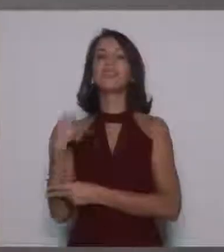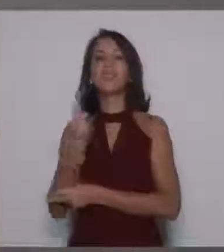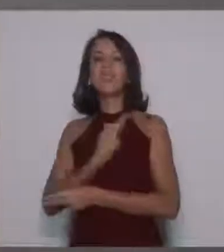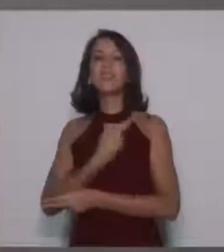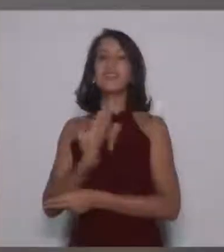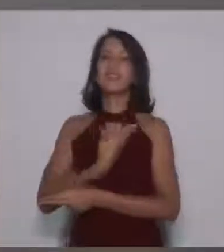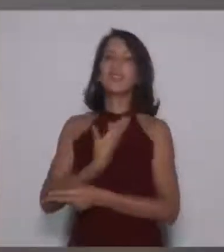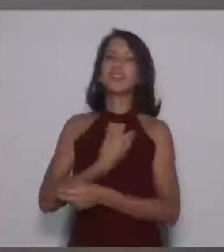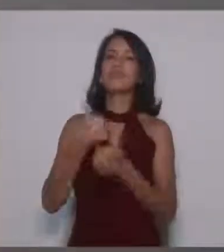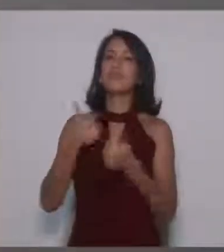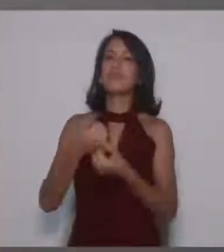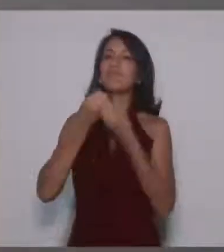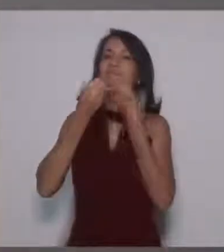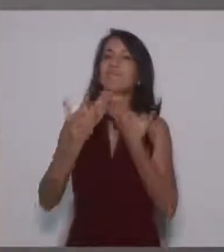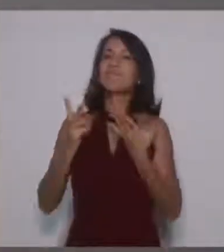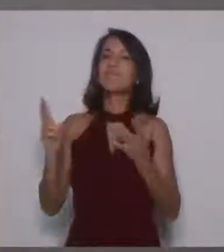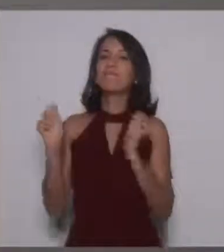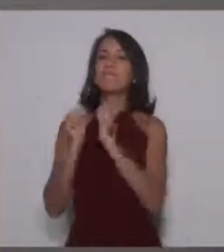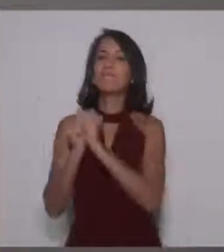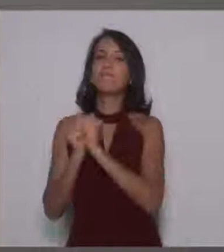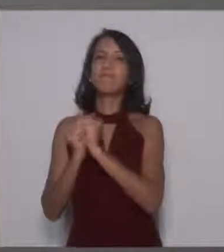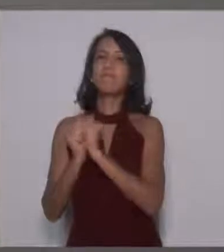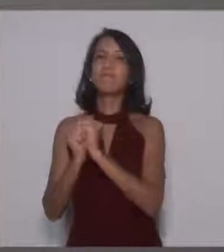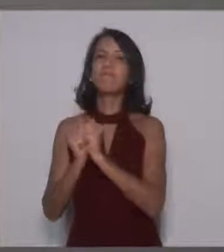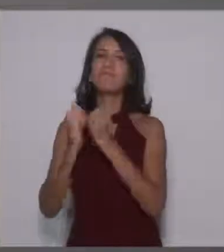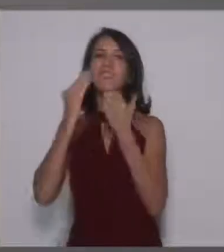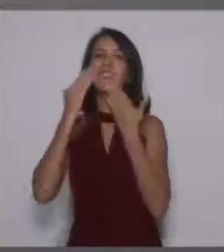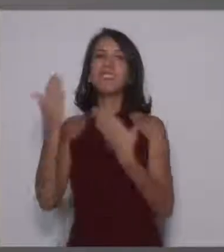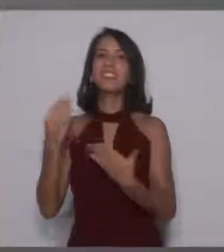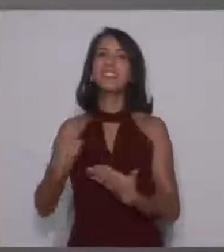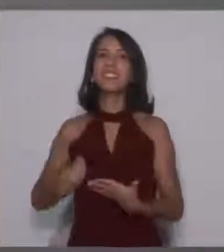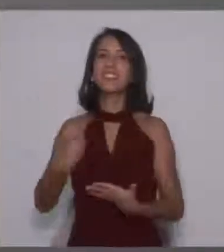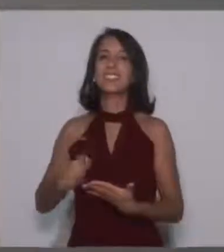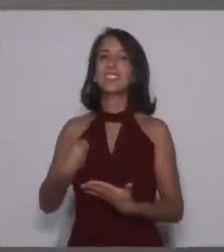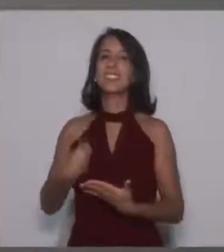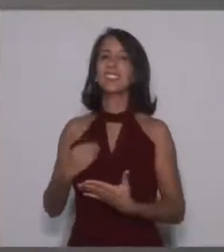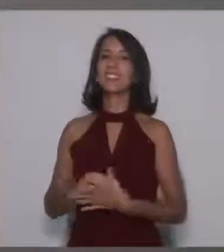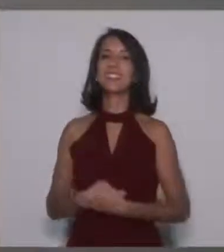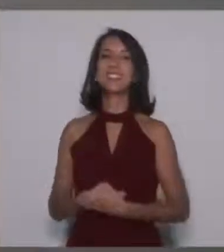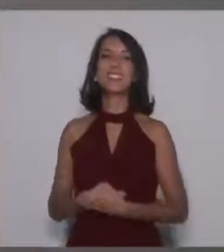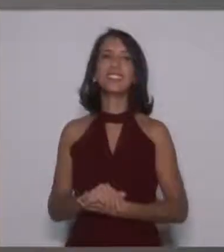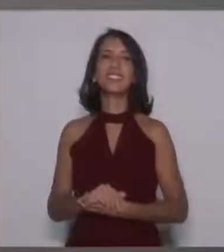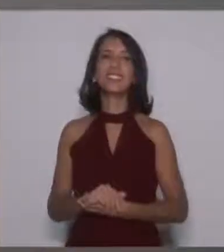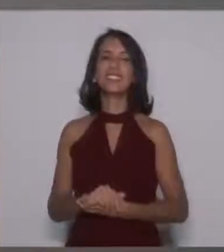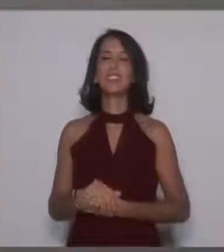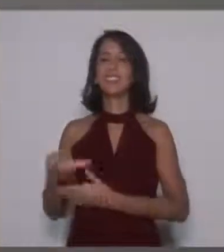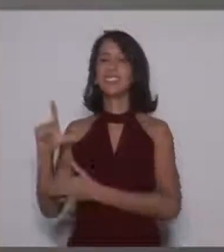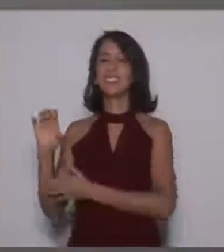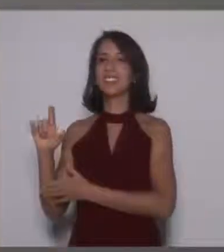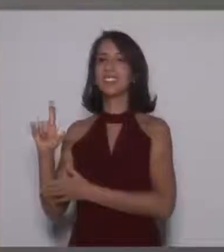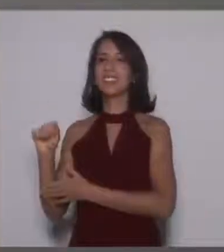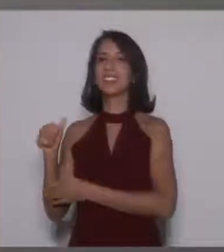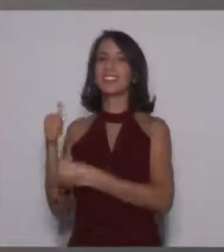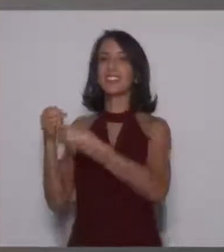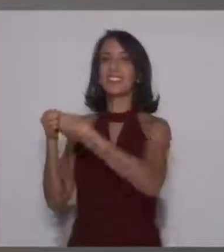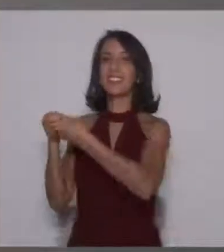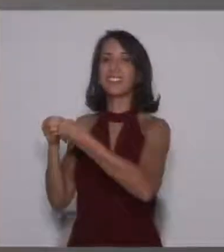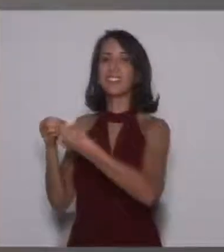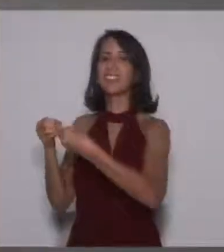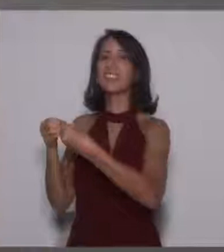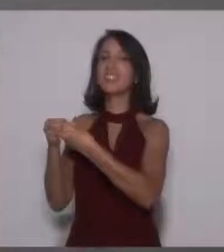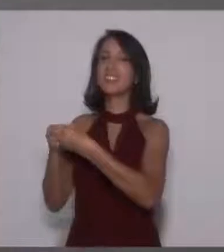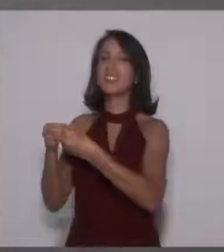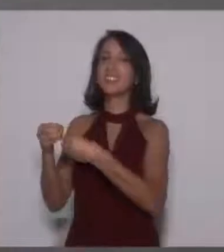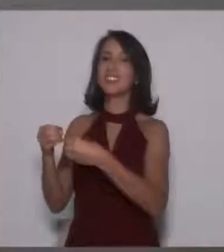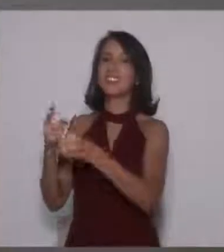boa. Sempre está junto aí, né, Claudinho? Obrigado pela presença. O Lela é de Fronteira, continua de Fronteira,